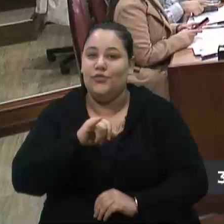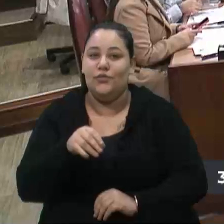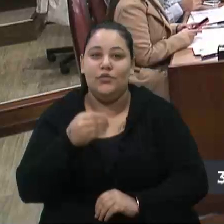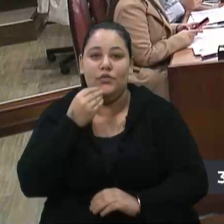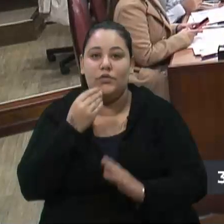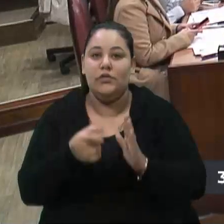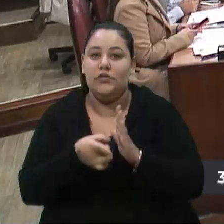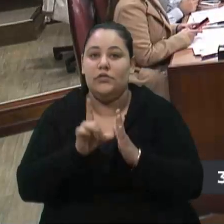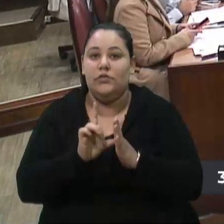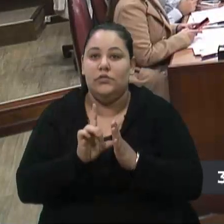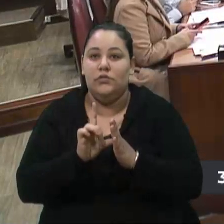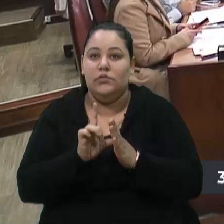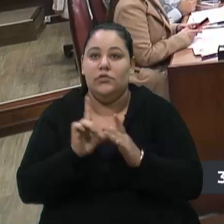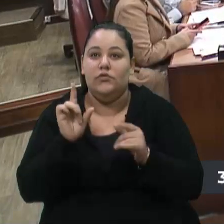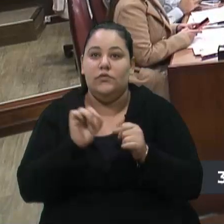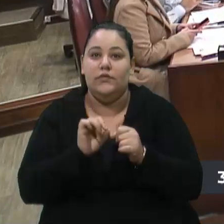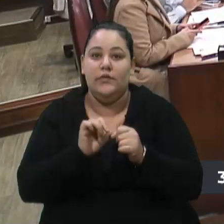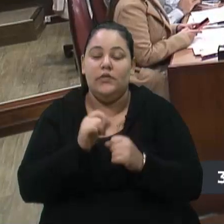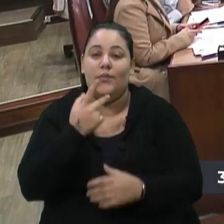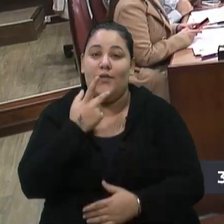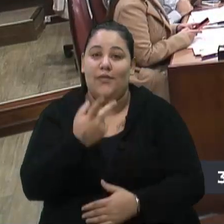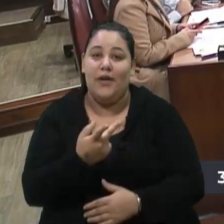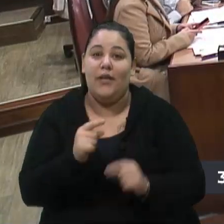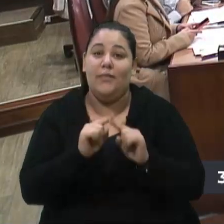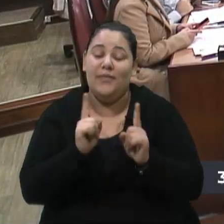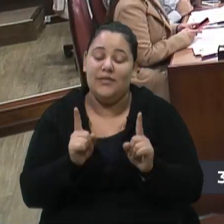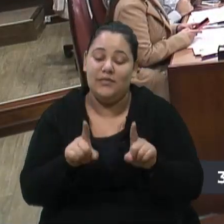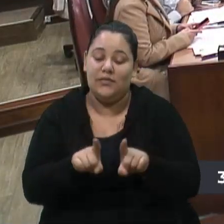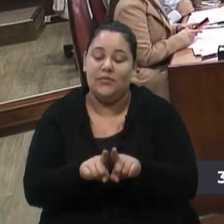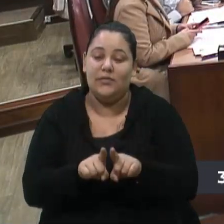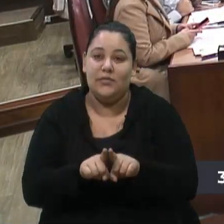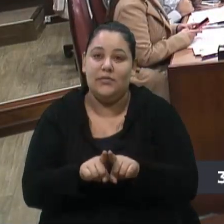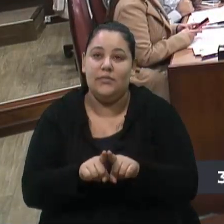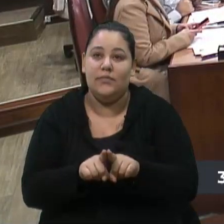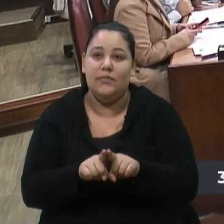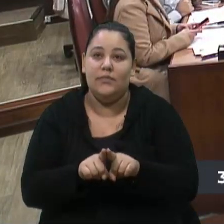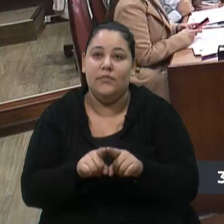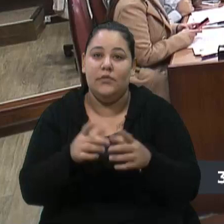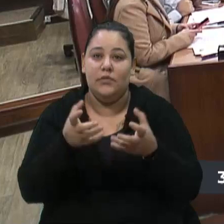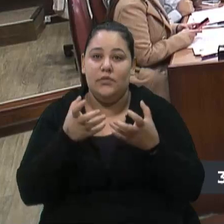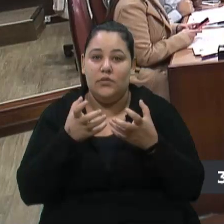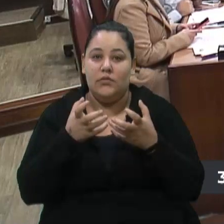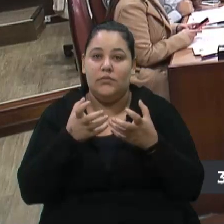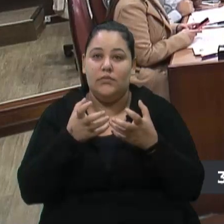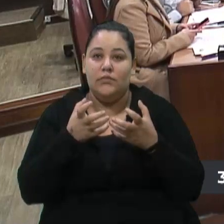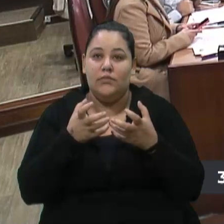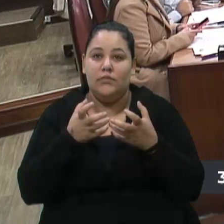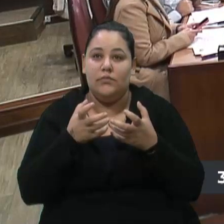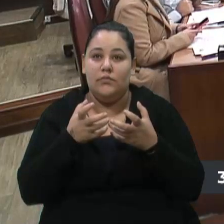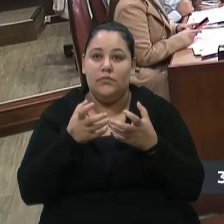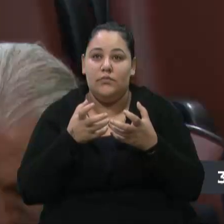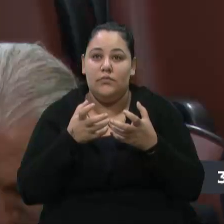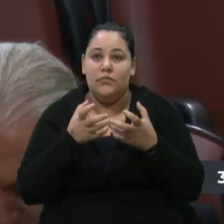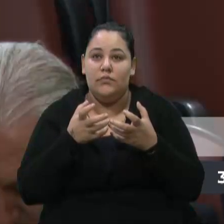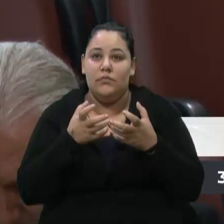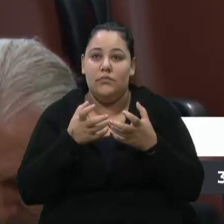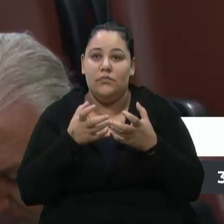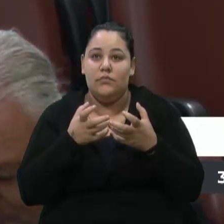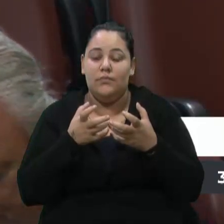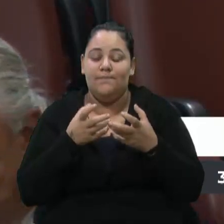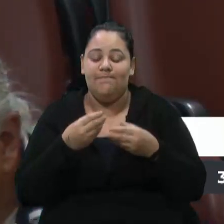Antes de fazer uma fala, mas também quero desejar minha